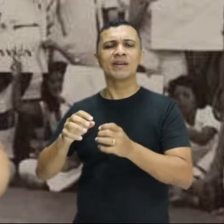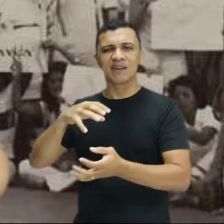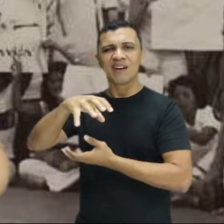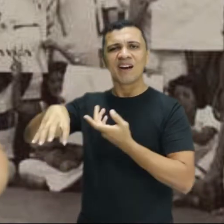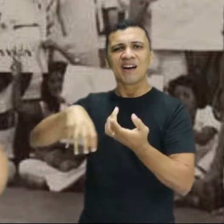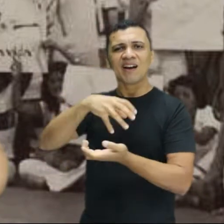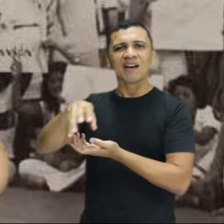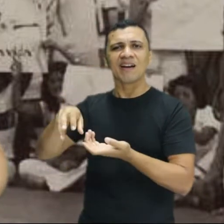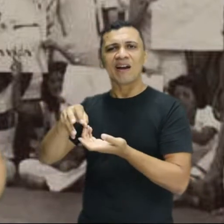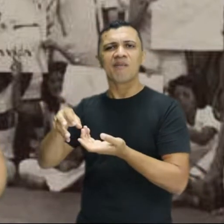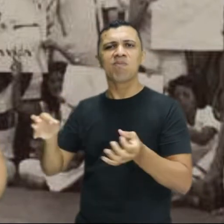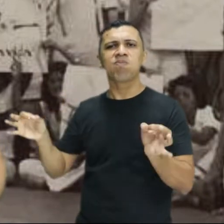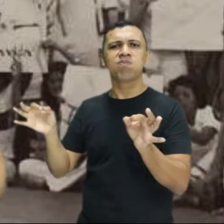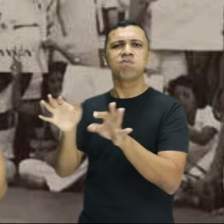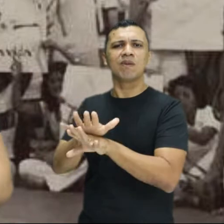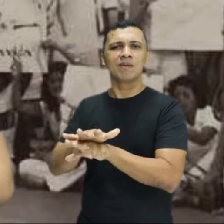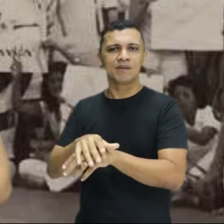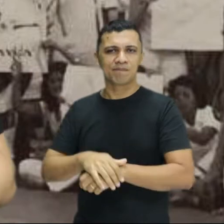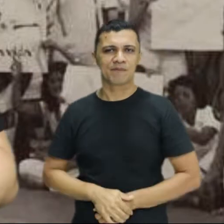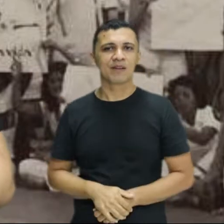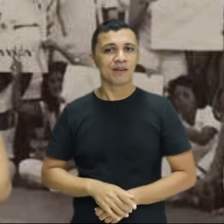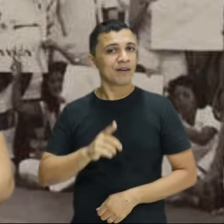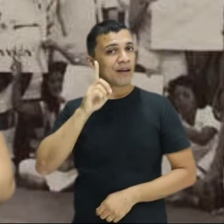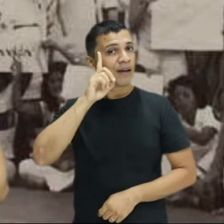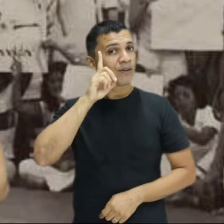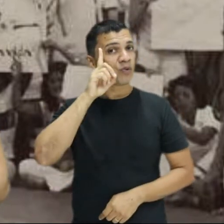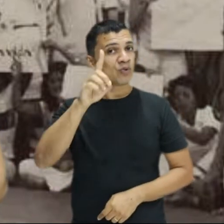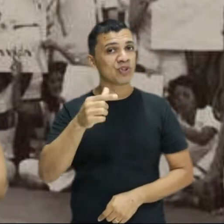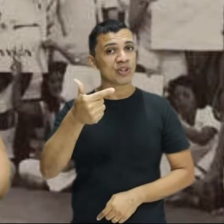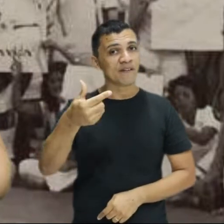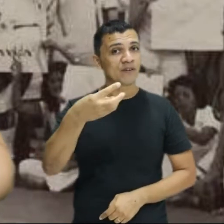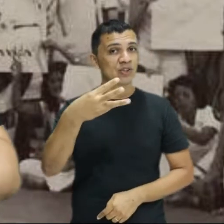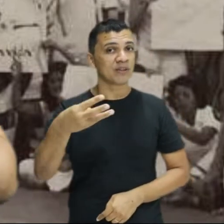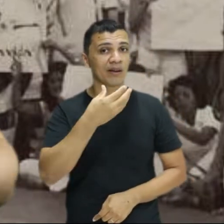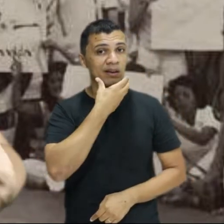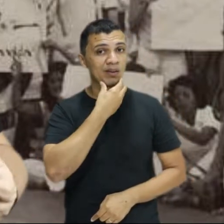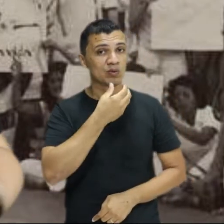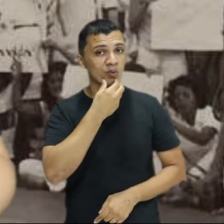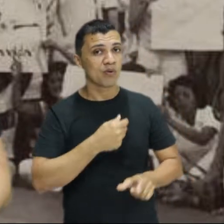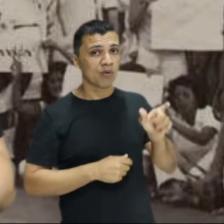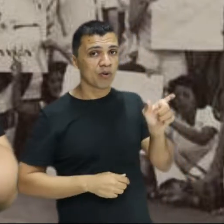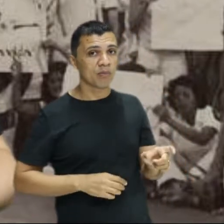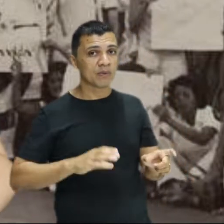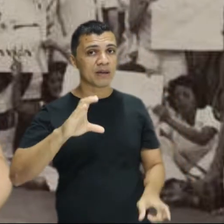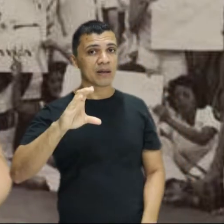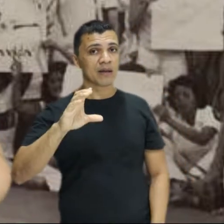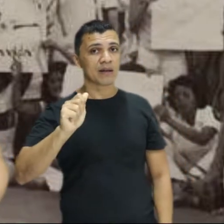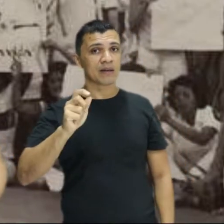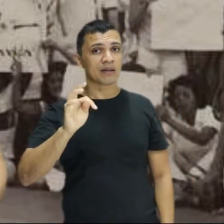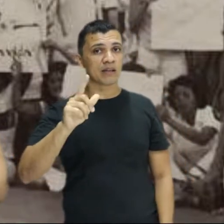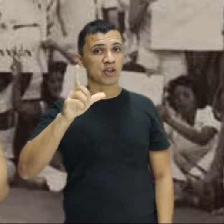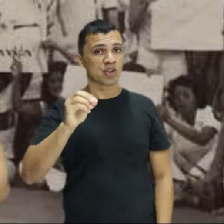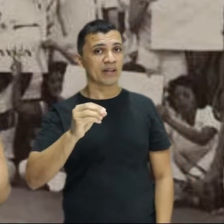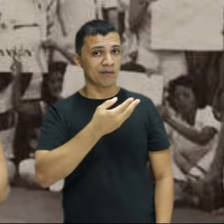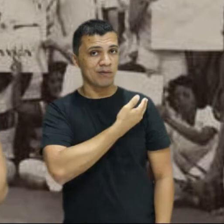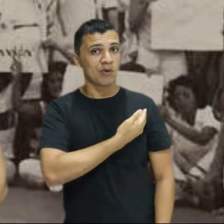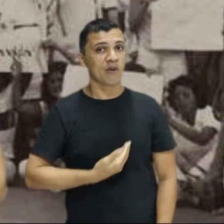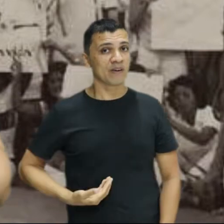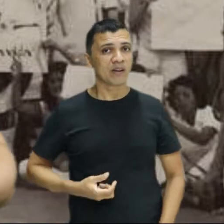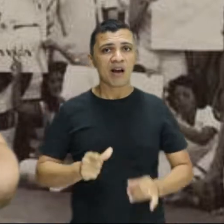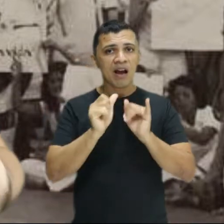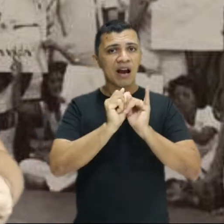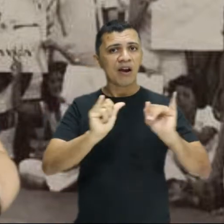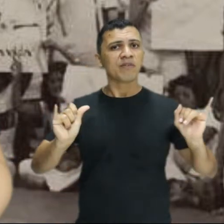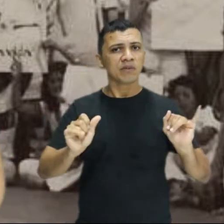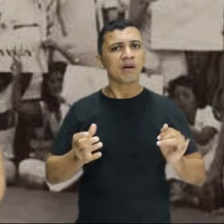encerrou a greve. E no dia seguinte, o governador João Castelo, na imprensa maranhense, nos jornais maranhenses, afirmou